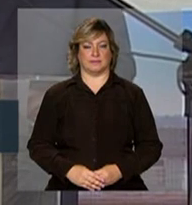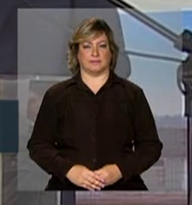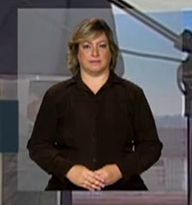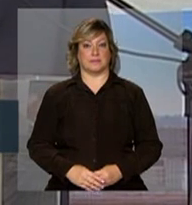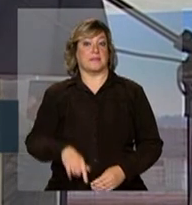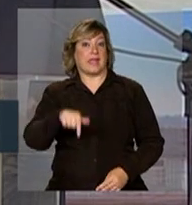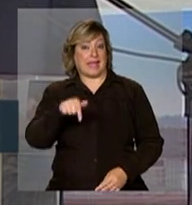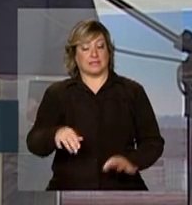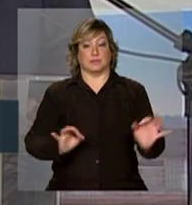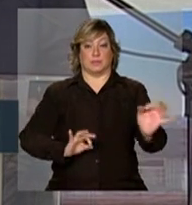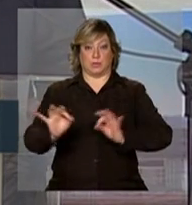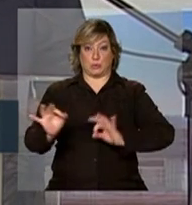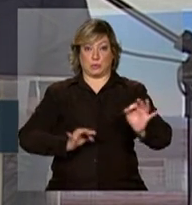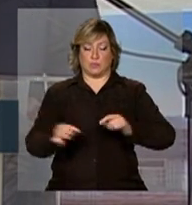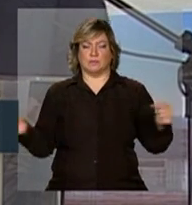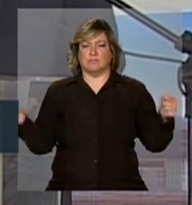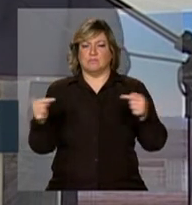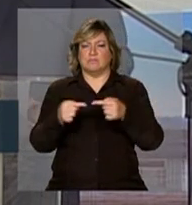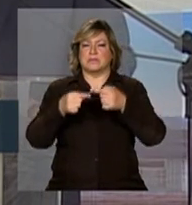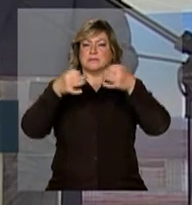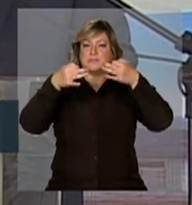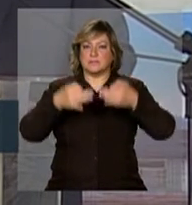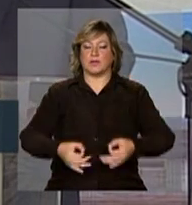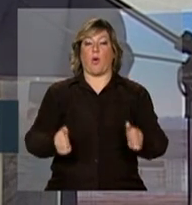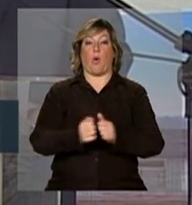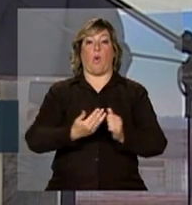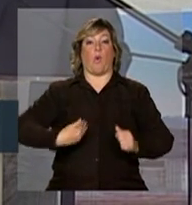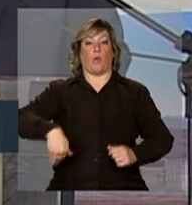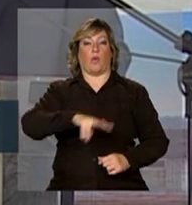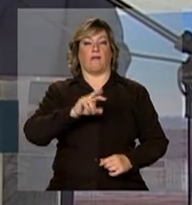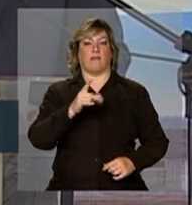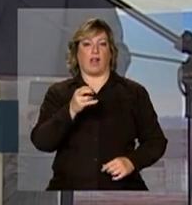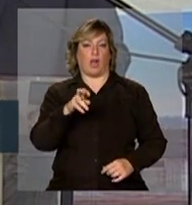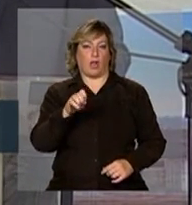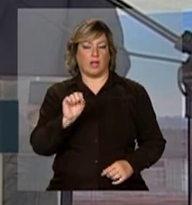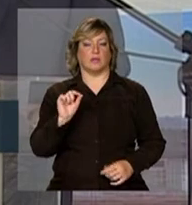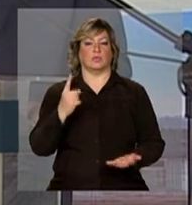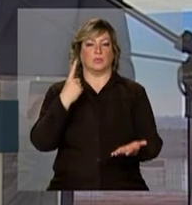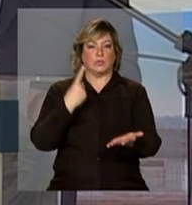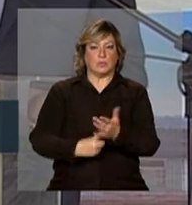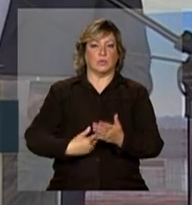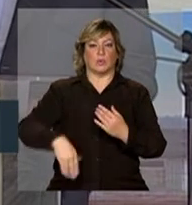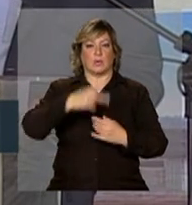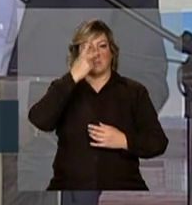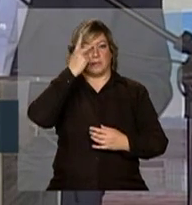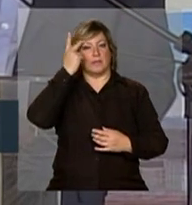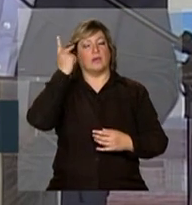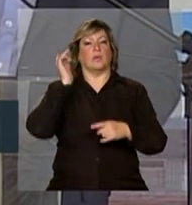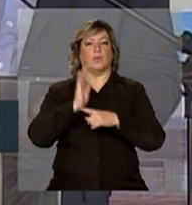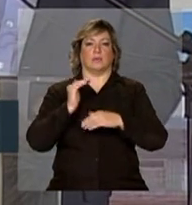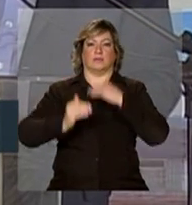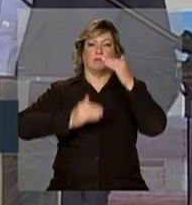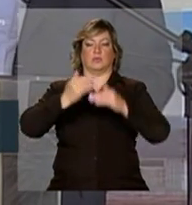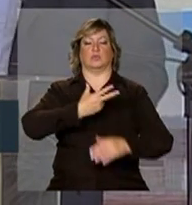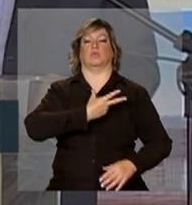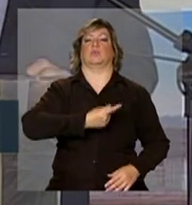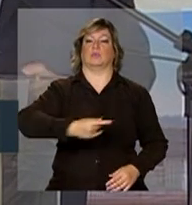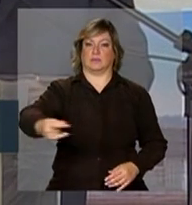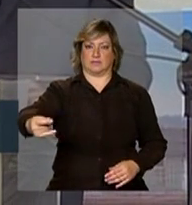Esse projeto se encaixa muito bem com nossos valores, o nosso comprometimento com o desenvolvimento sustentável.